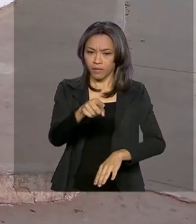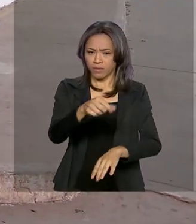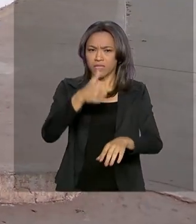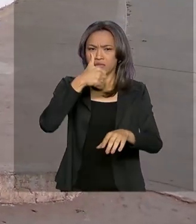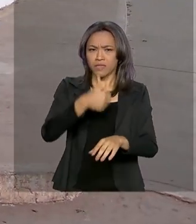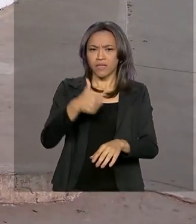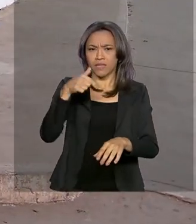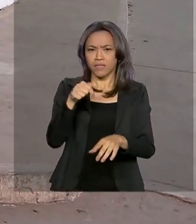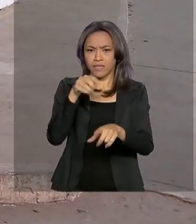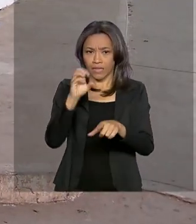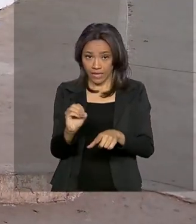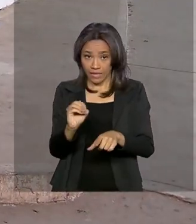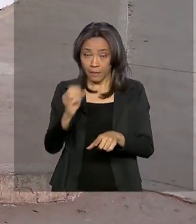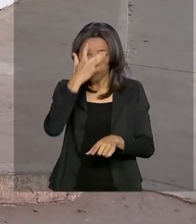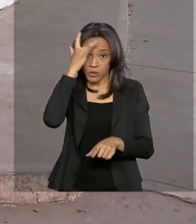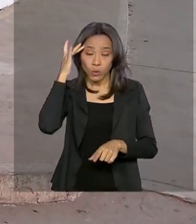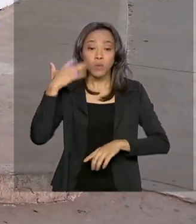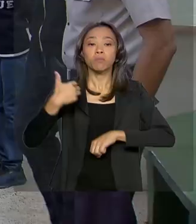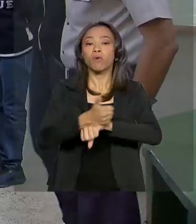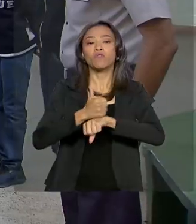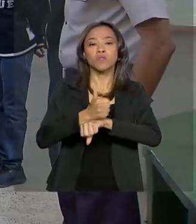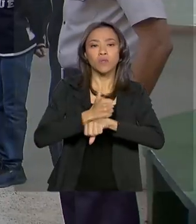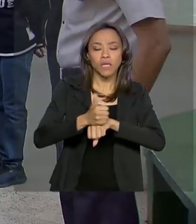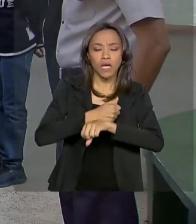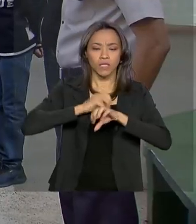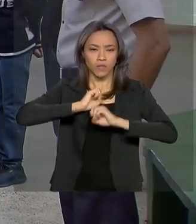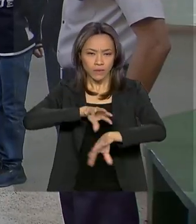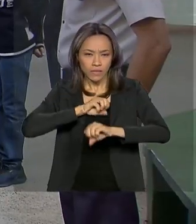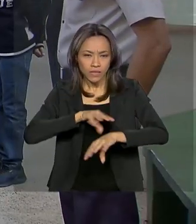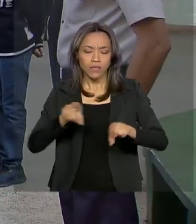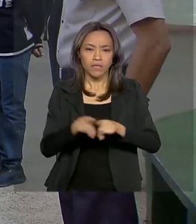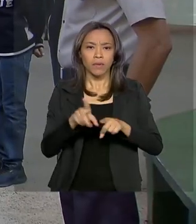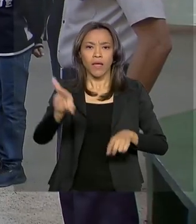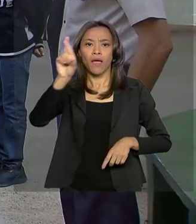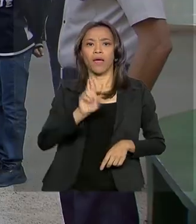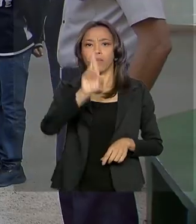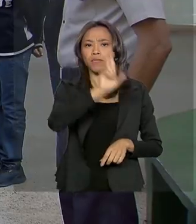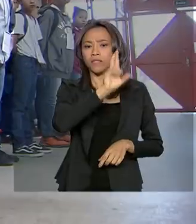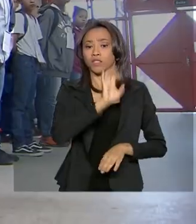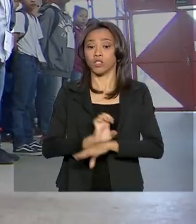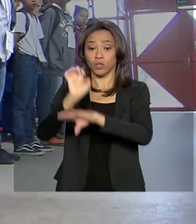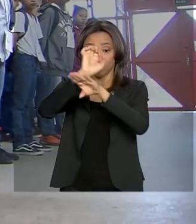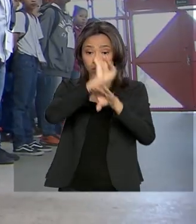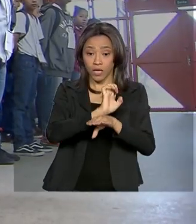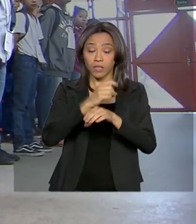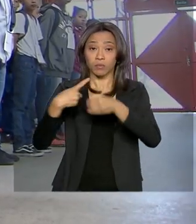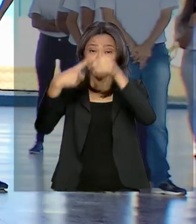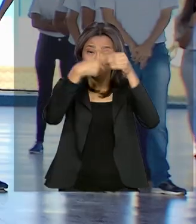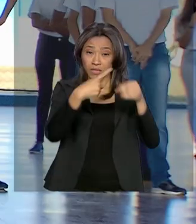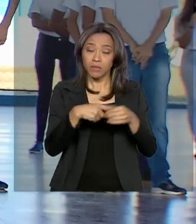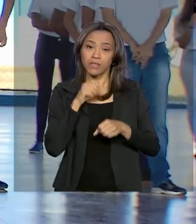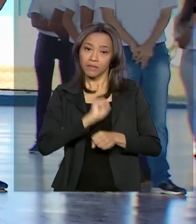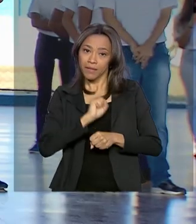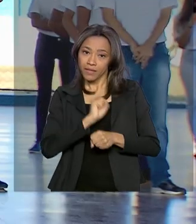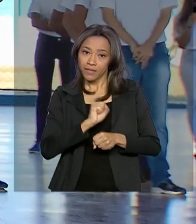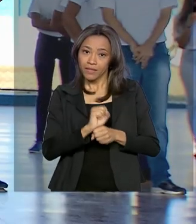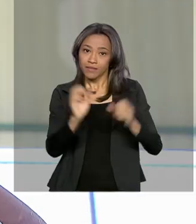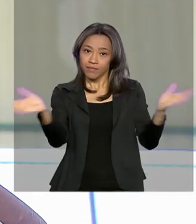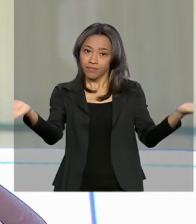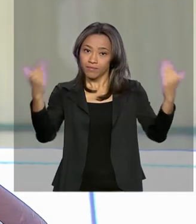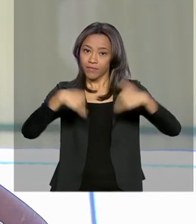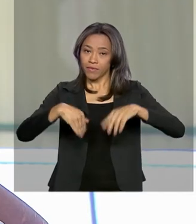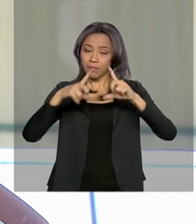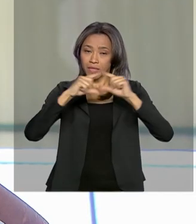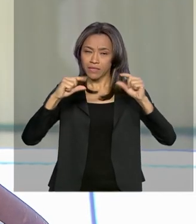profissionais da educação e representantes de estados e municípios são esperados em Brasília para o primeiro curso do programa,